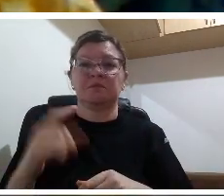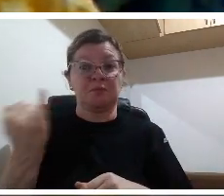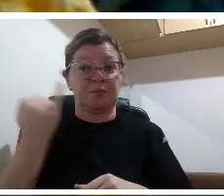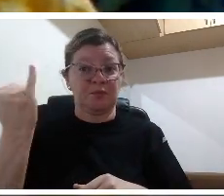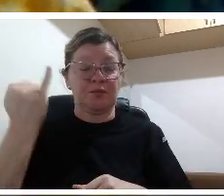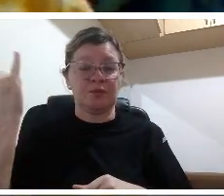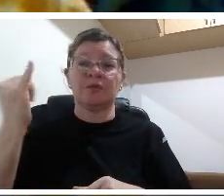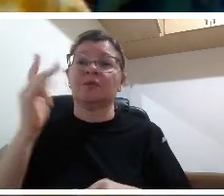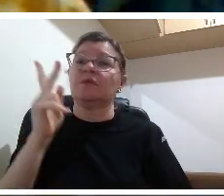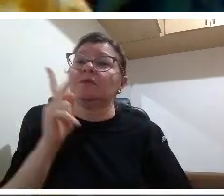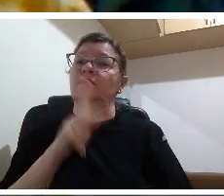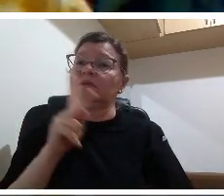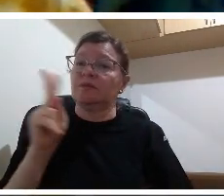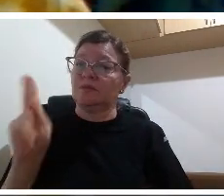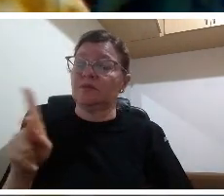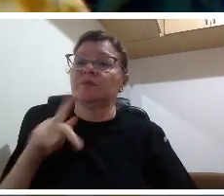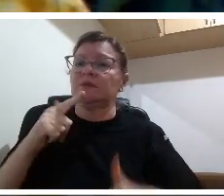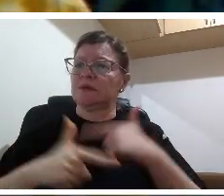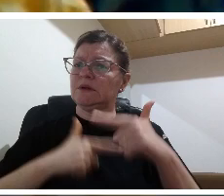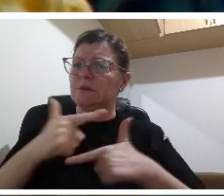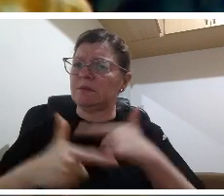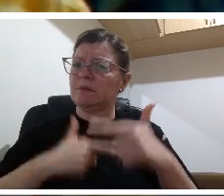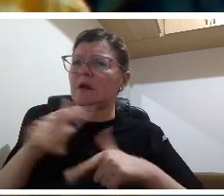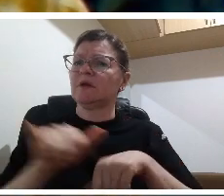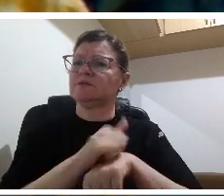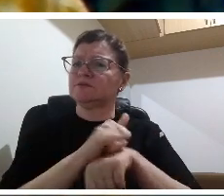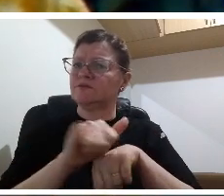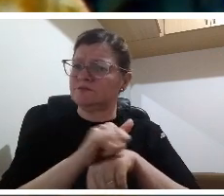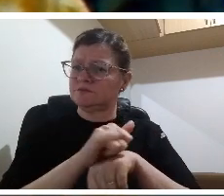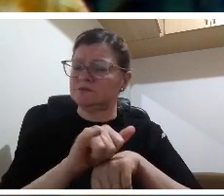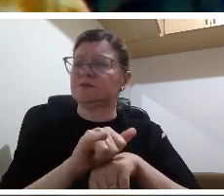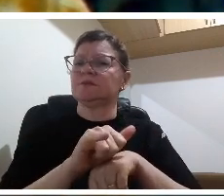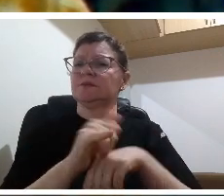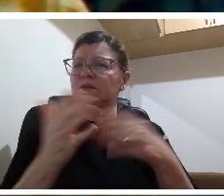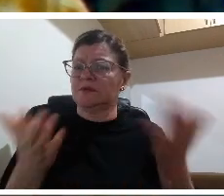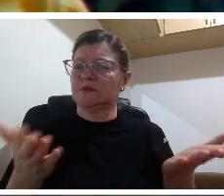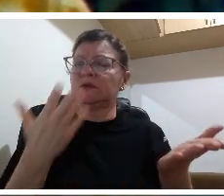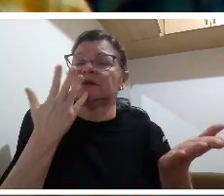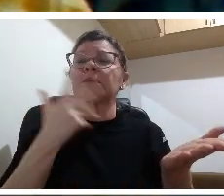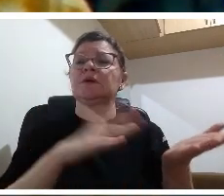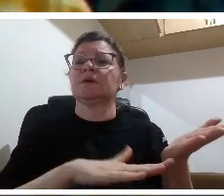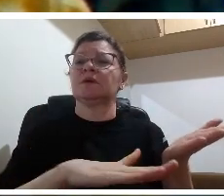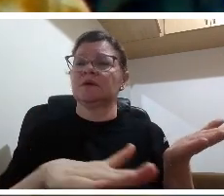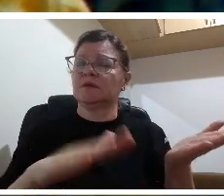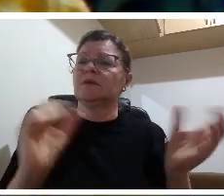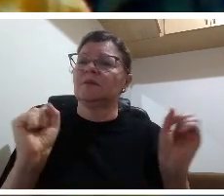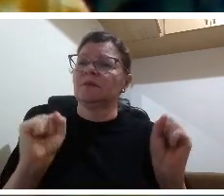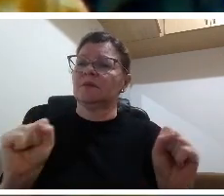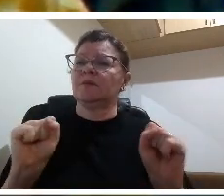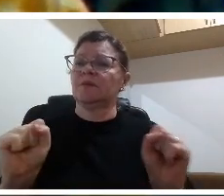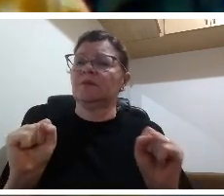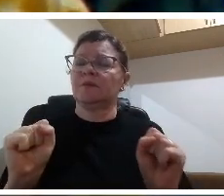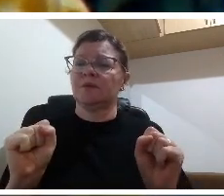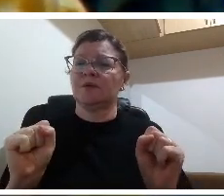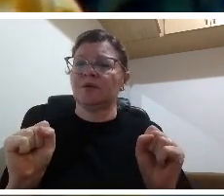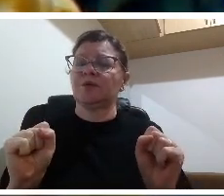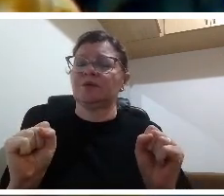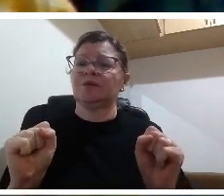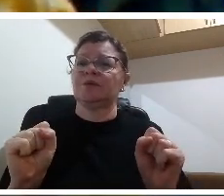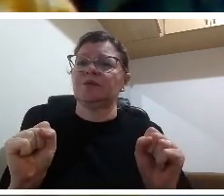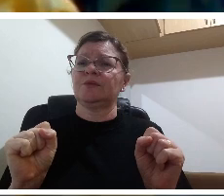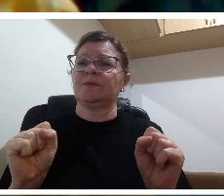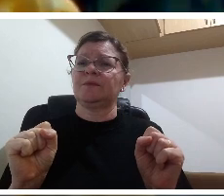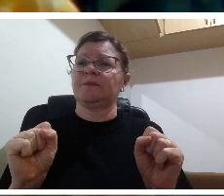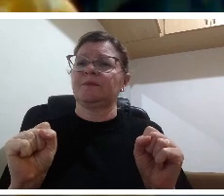essa formatação dessa avaliação e também a questão da reprovação o número grande de reprovas hoje a gente